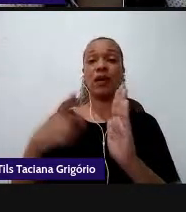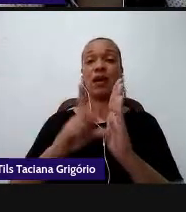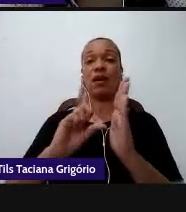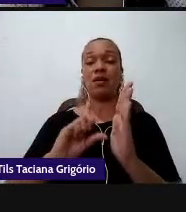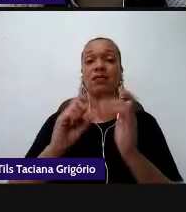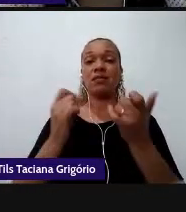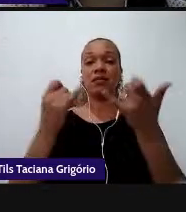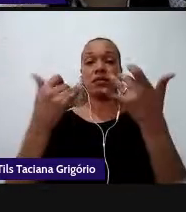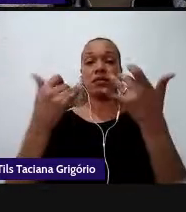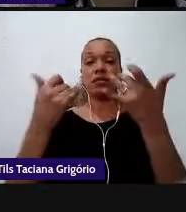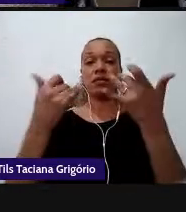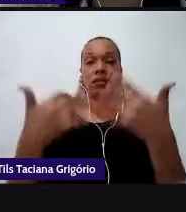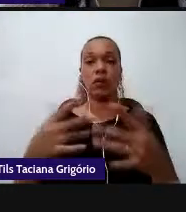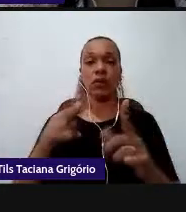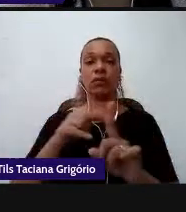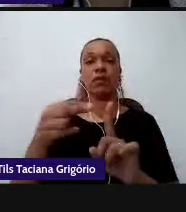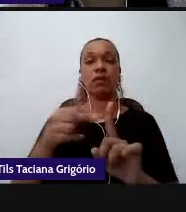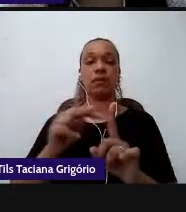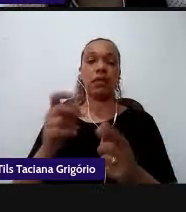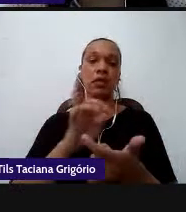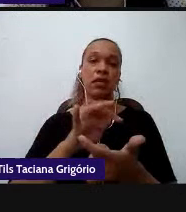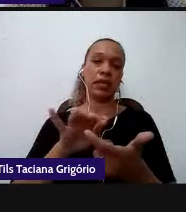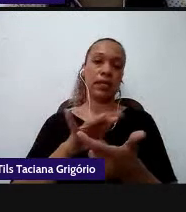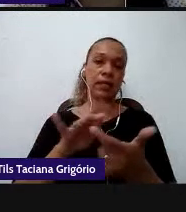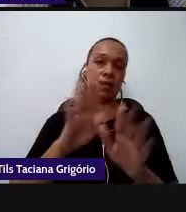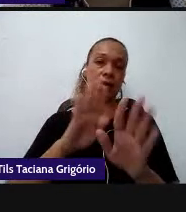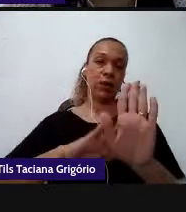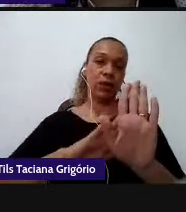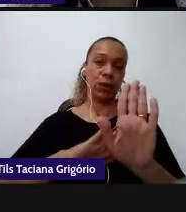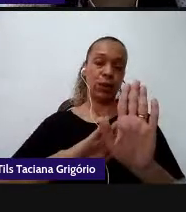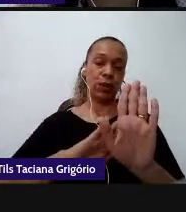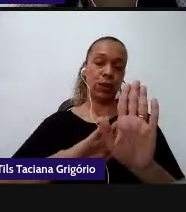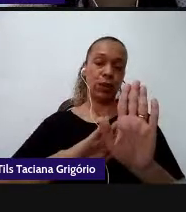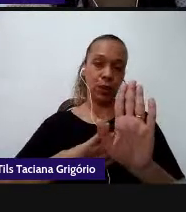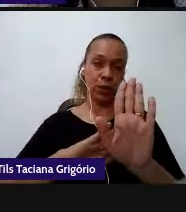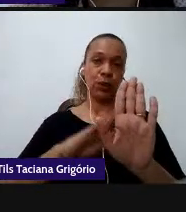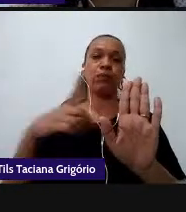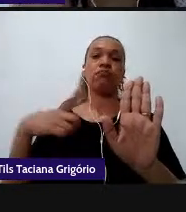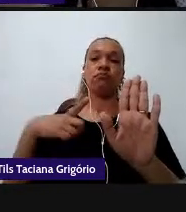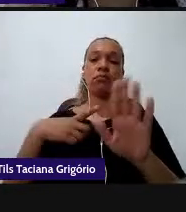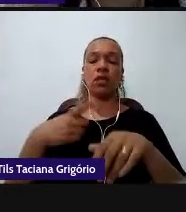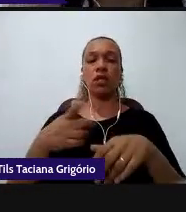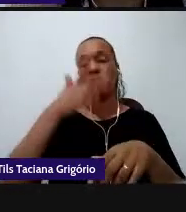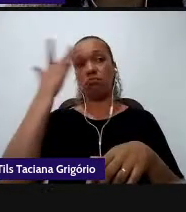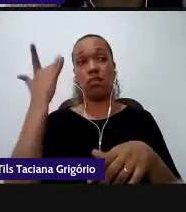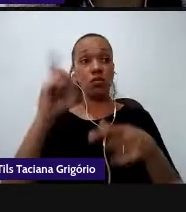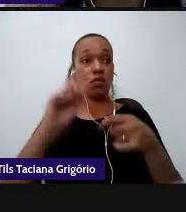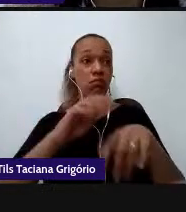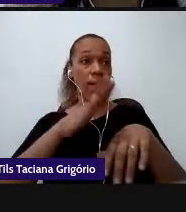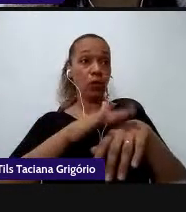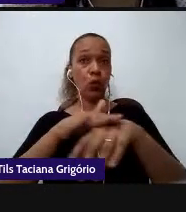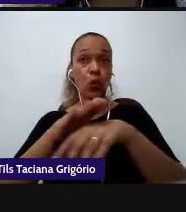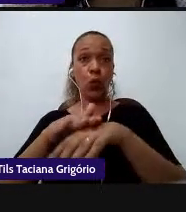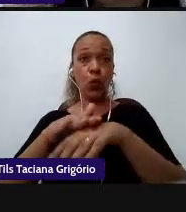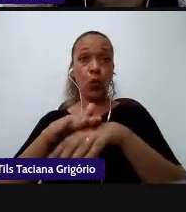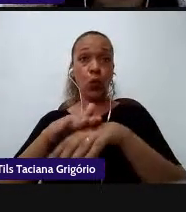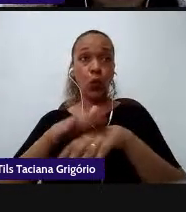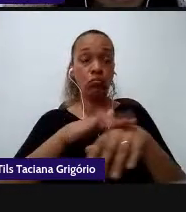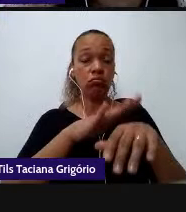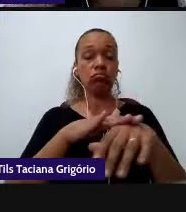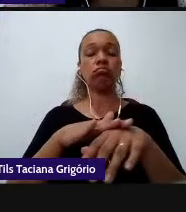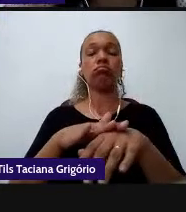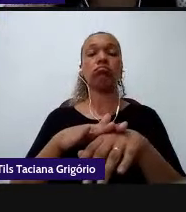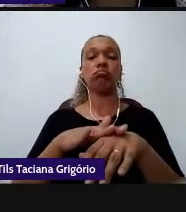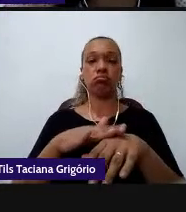letramentos ideológicos tem essa questão da autoria e os multiletramentos eles vêm mantendo essa questão da